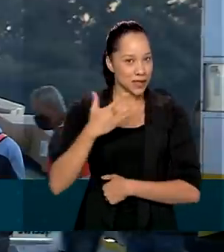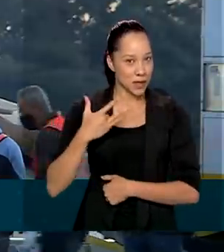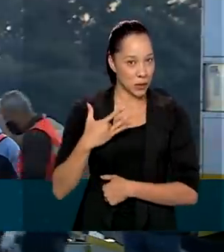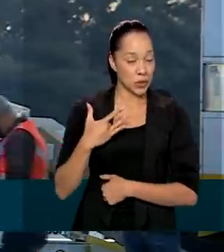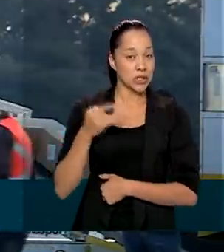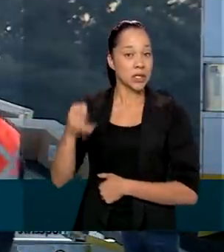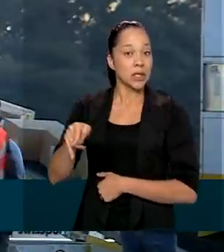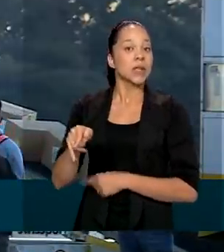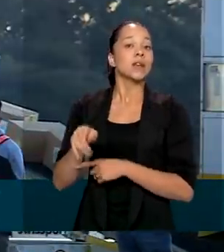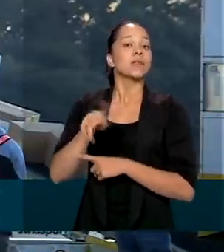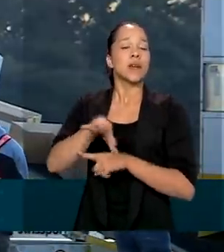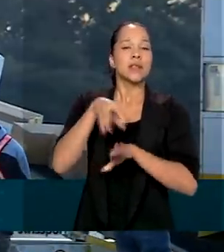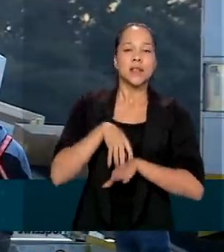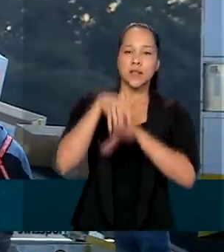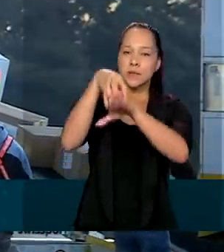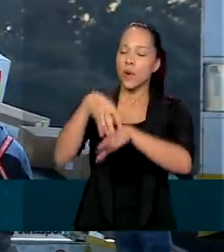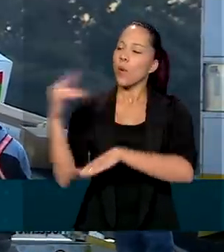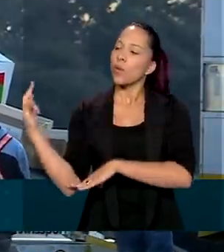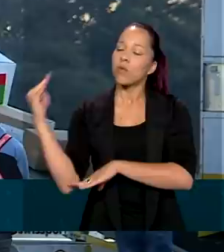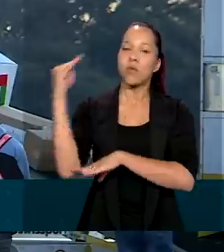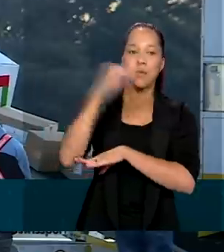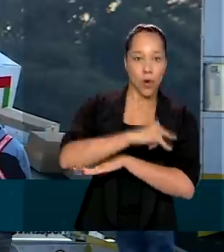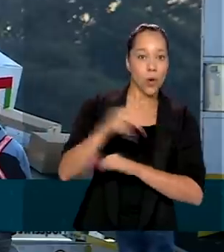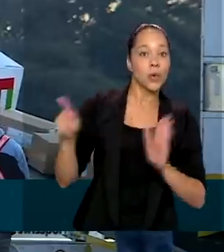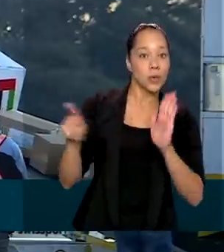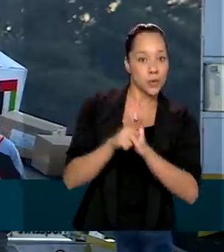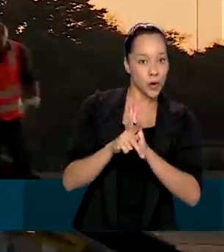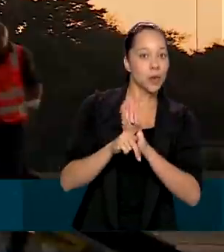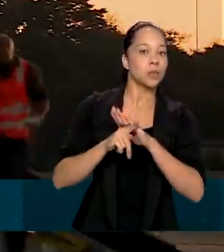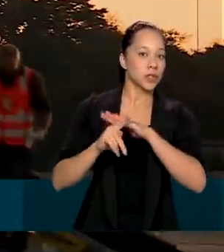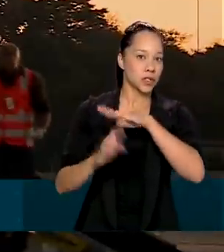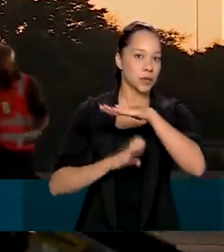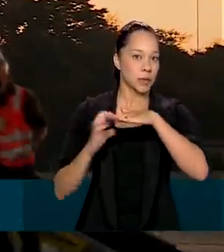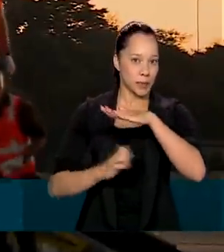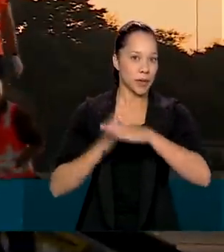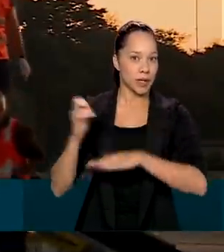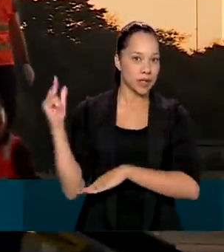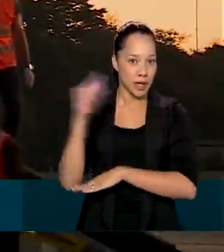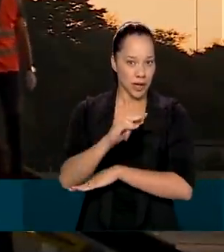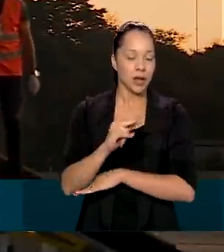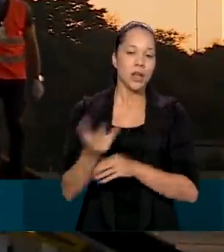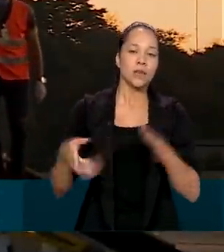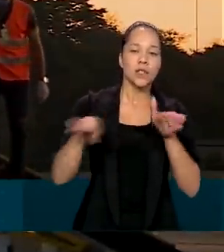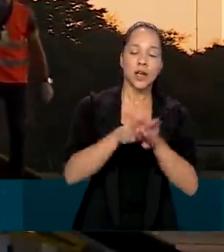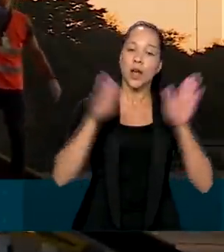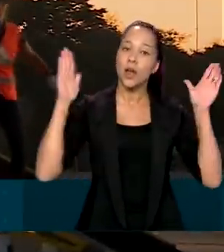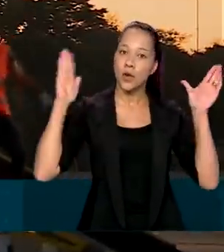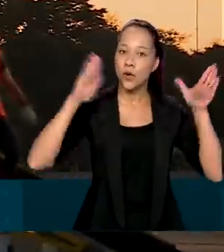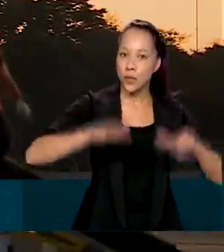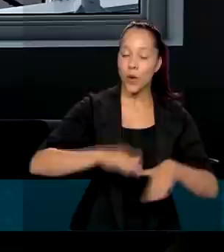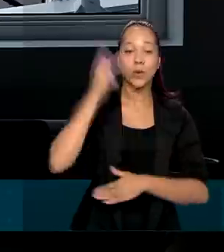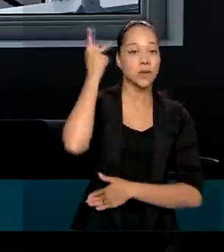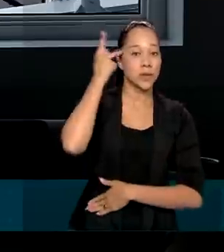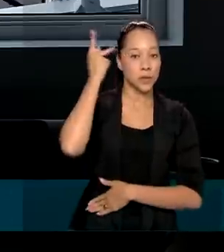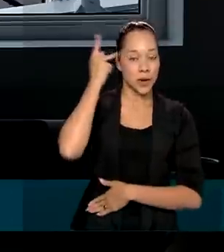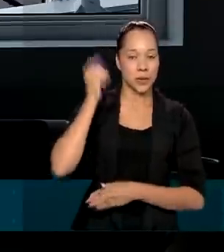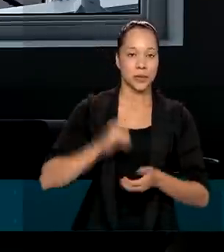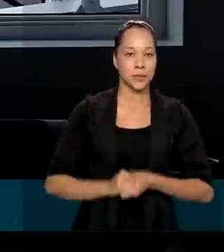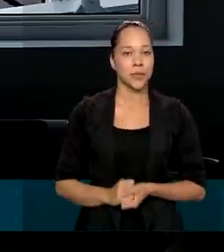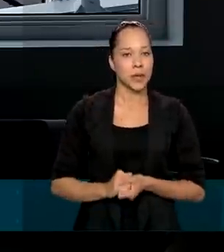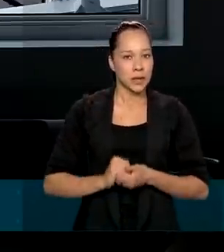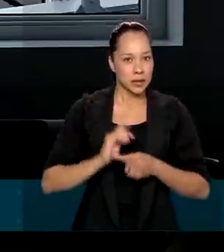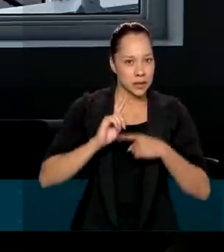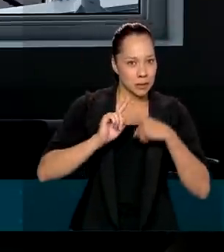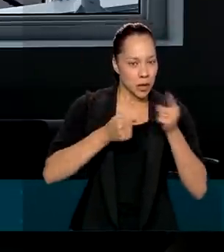a carga será transportada em um voo comercial da companhia Emirates e chegará ao aeroporto de Guarulhos, em São Paulo. Depois de